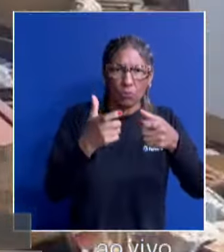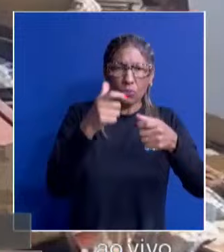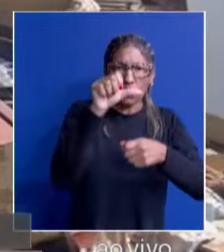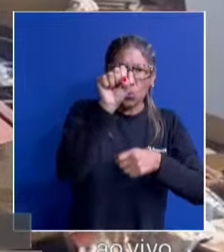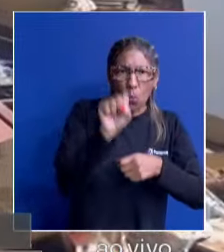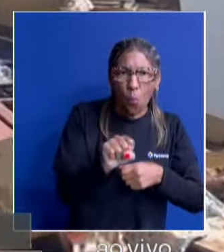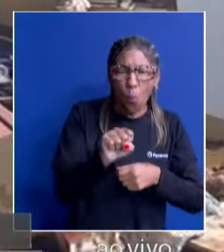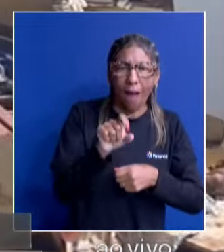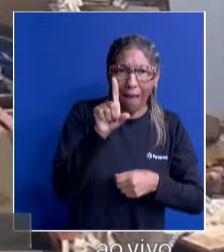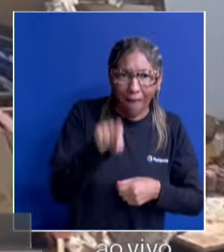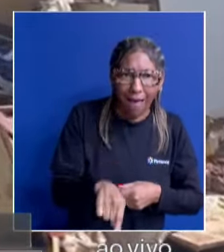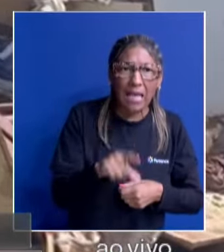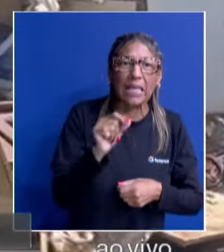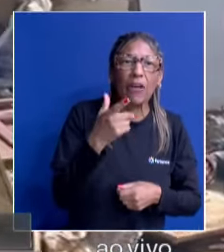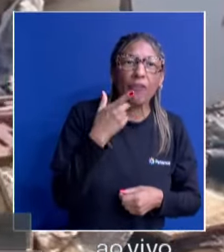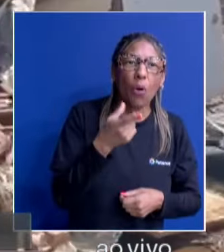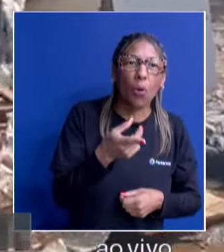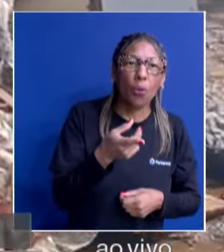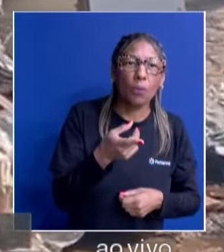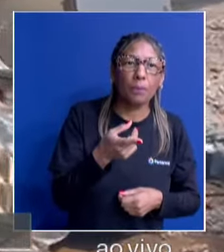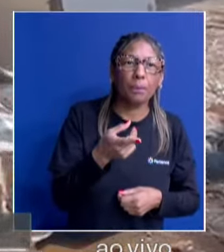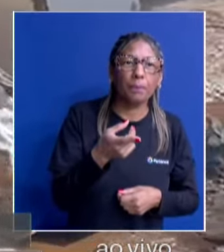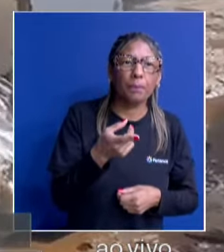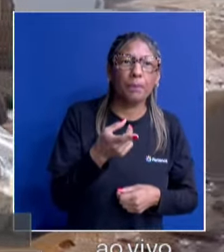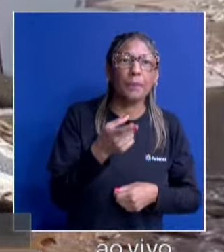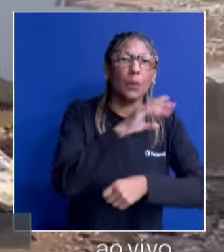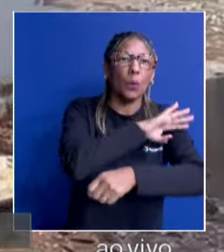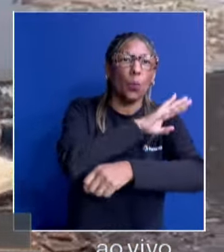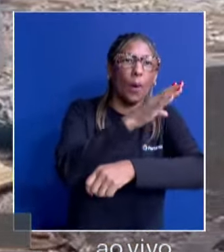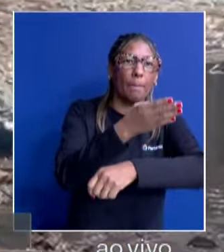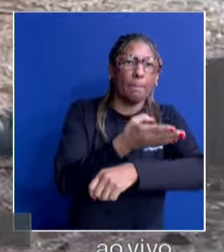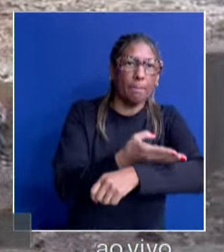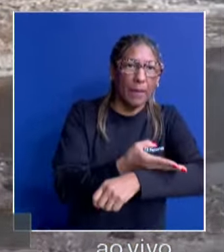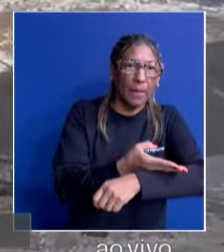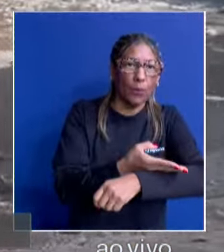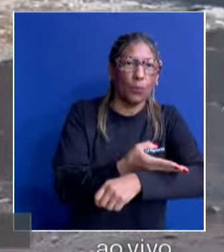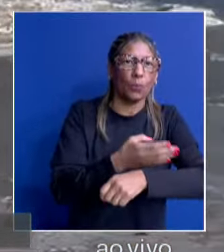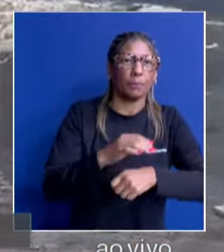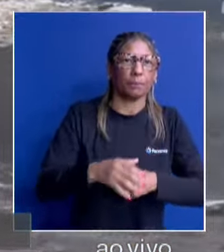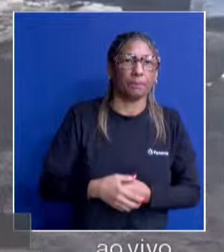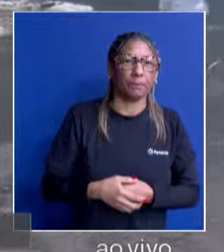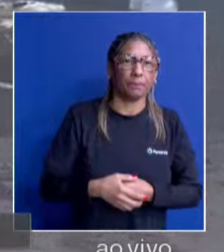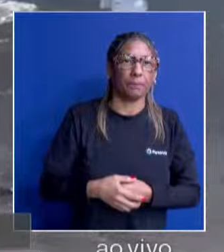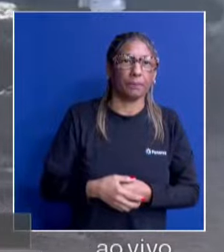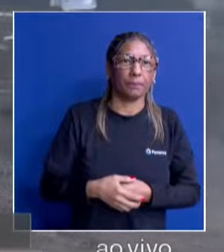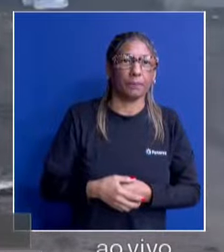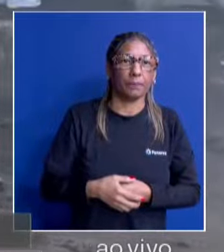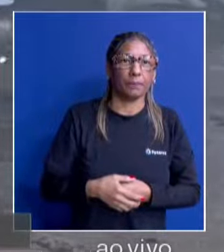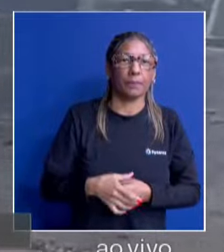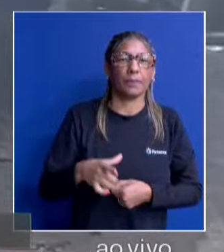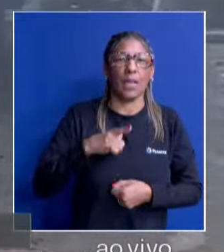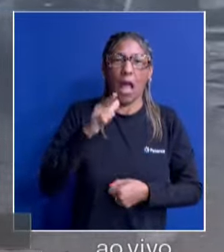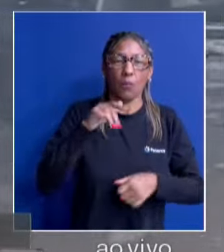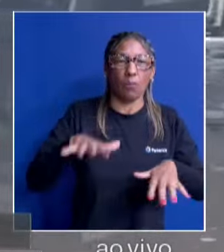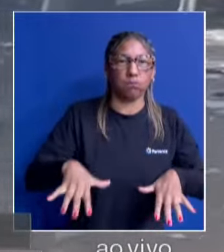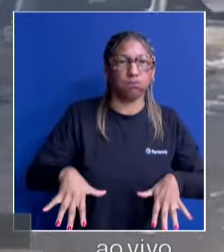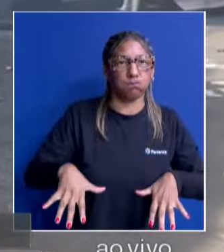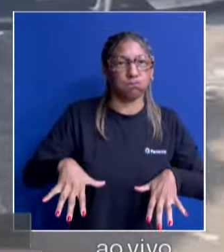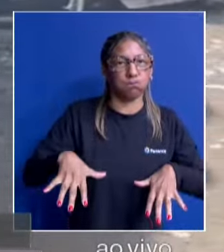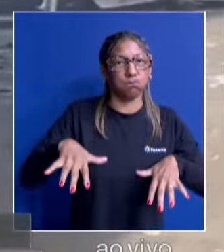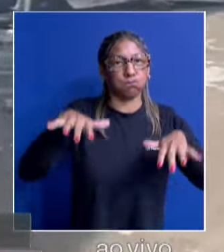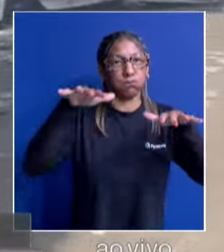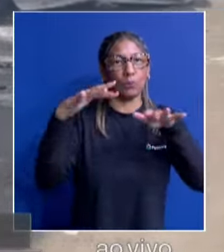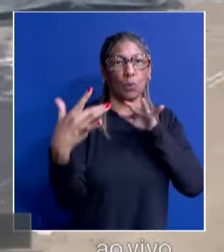Quando que você teve essa informação? É, de que ele estava num abrigo ali do Marista Rosário. Sim. Aí, me deixando as aulas, e aí eu estava em